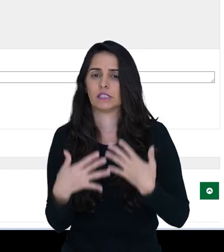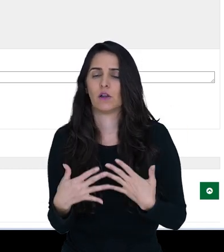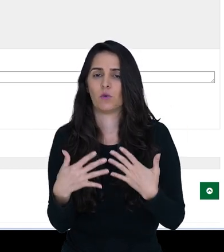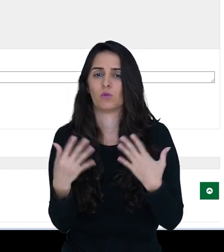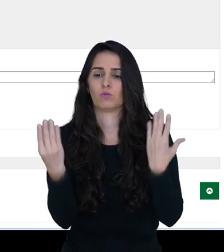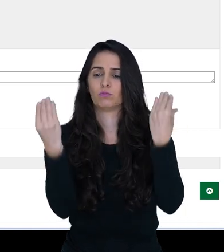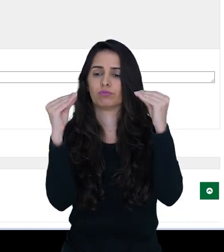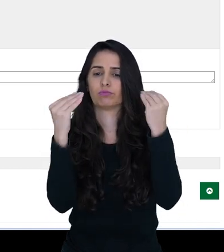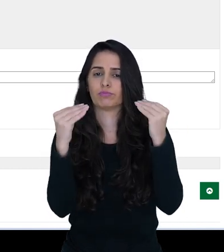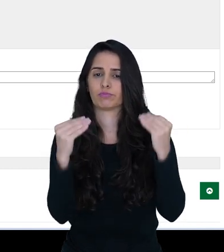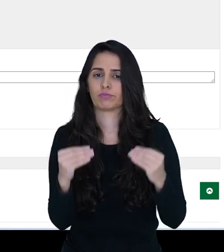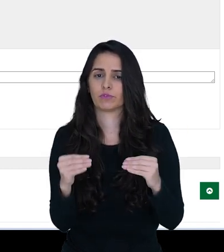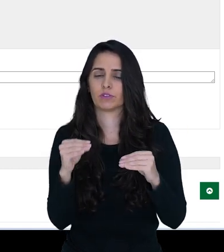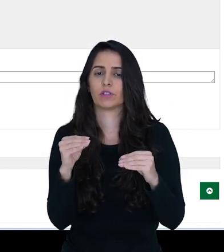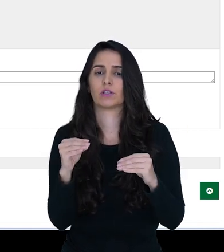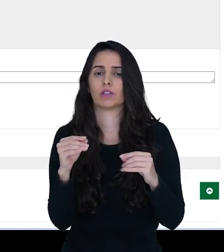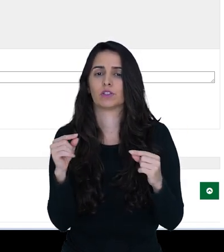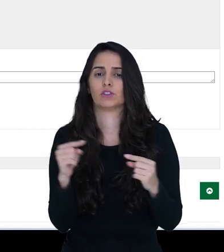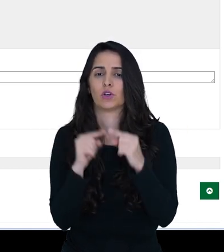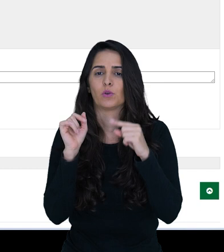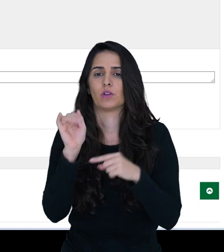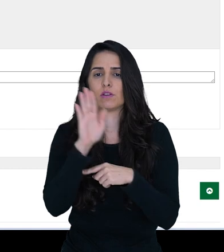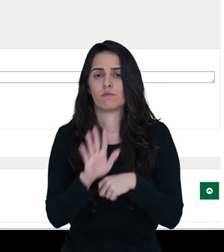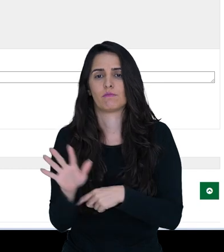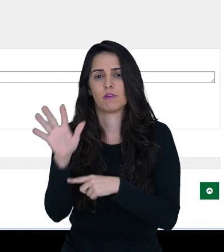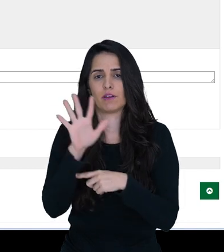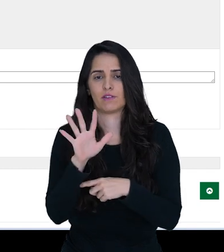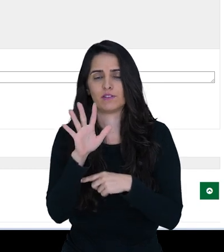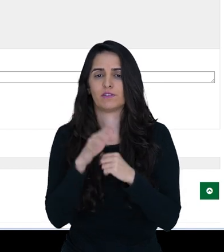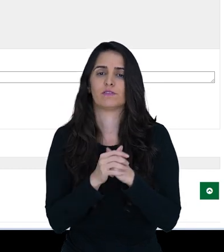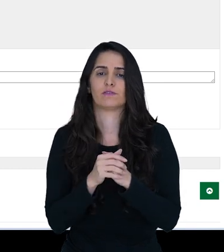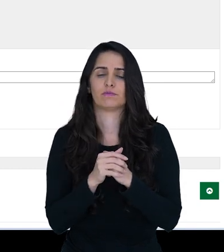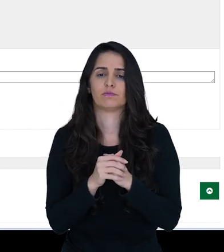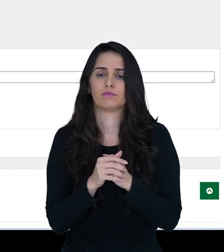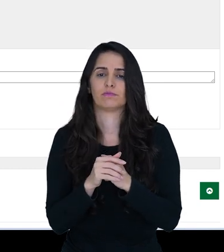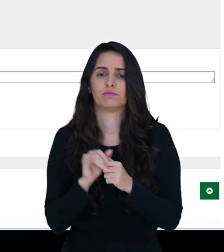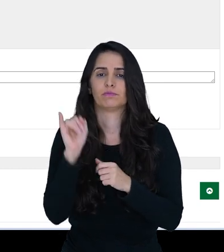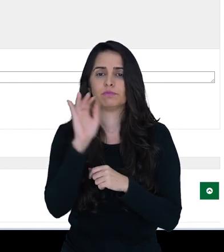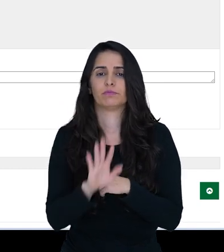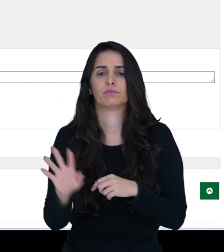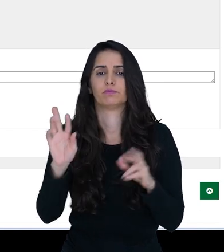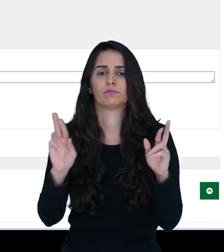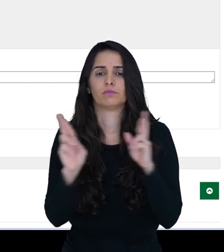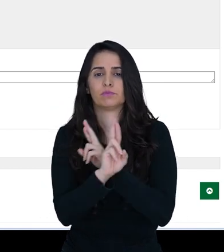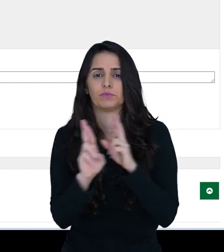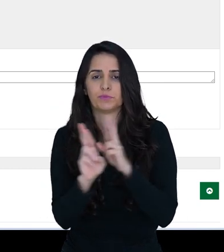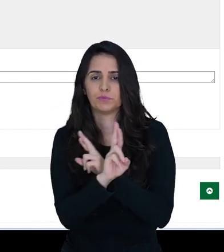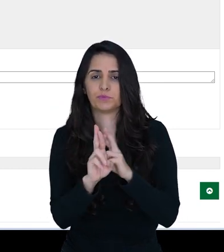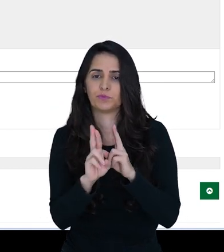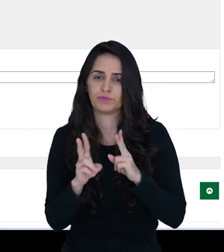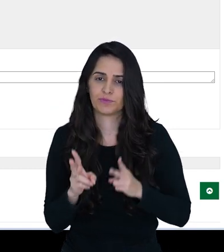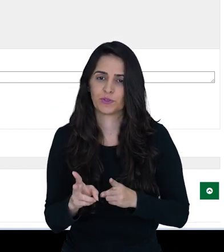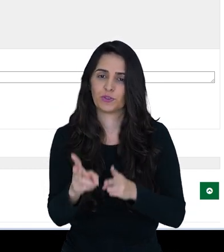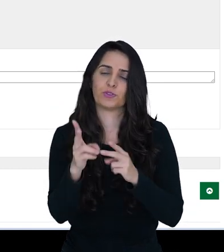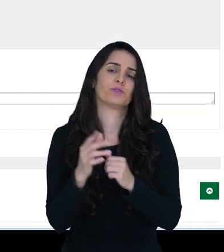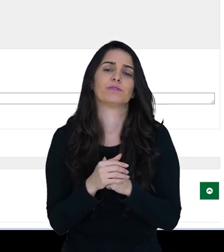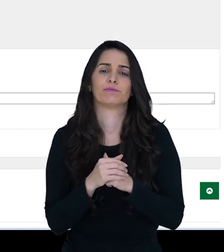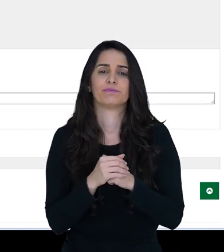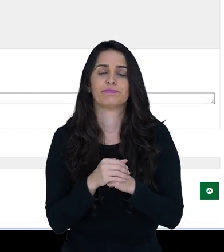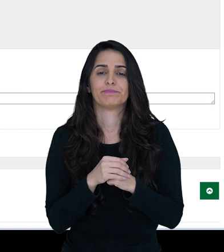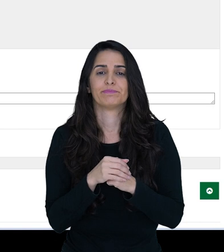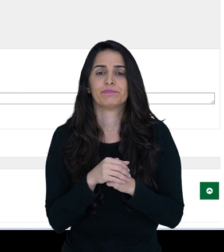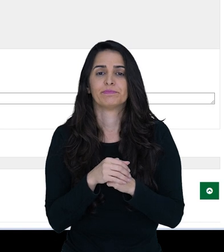aqui mais completa de acordo com a imagem. Por exemplo, imagem relacionada. E aí continua.